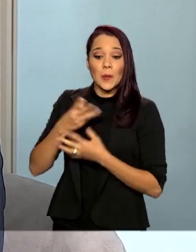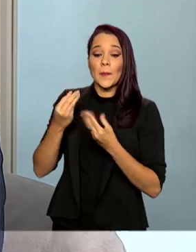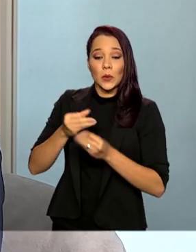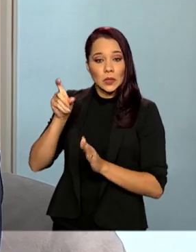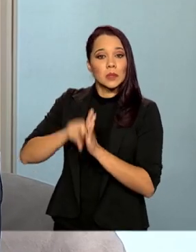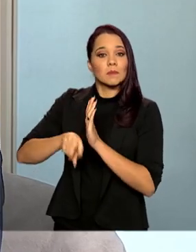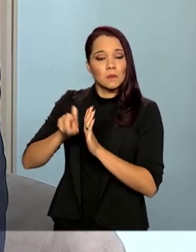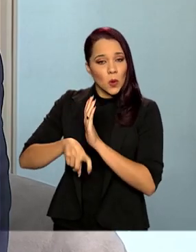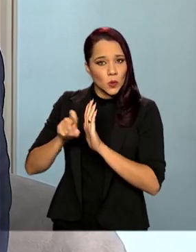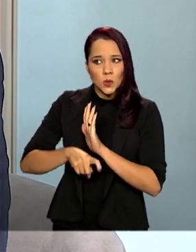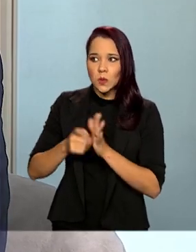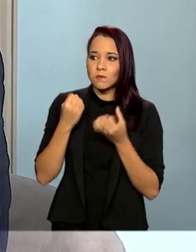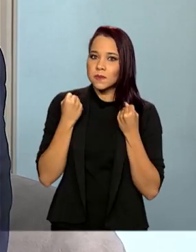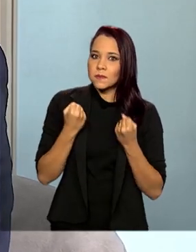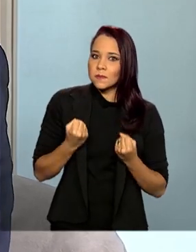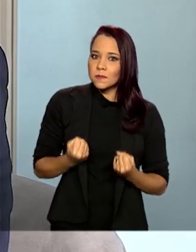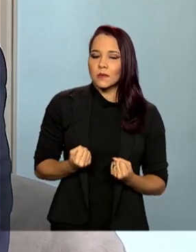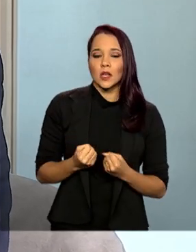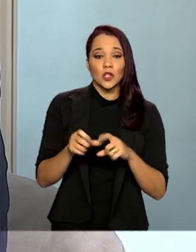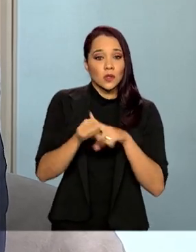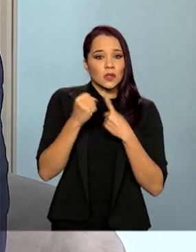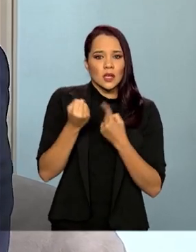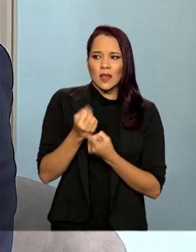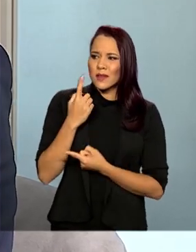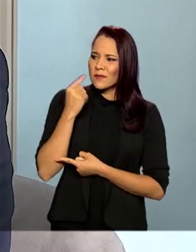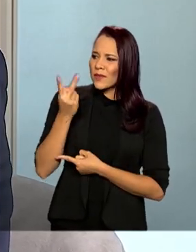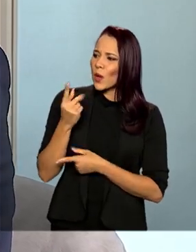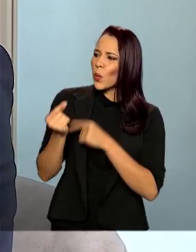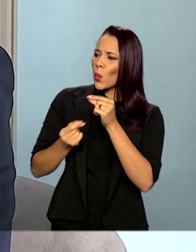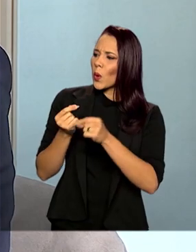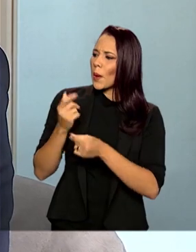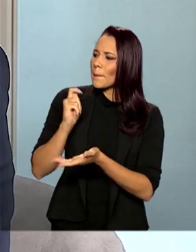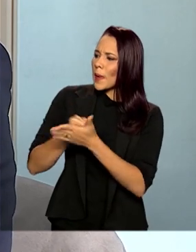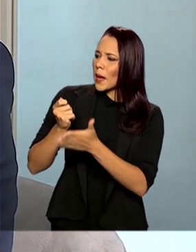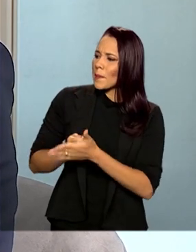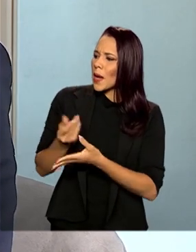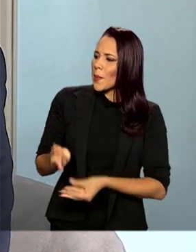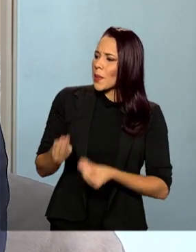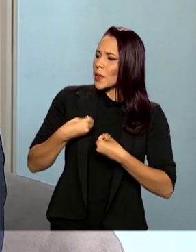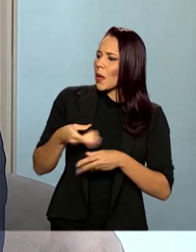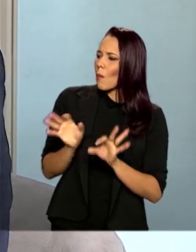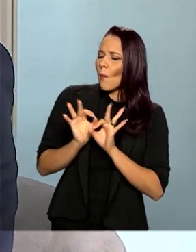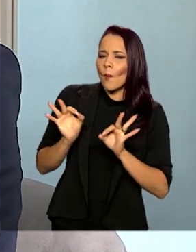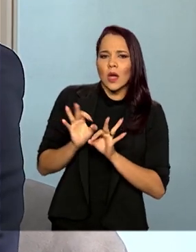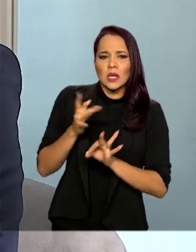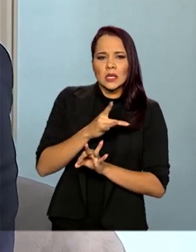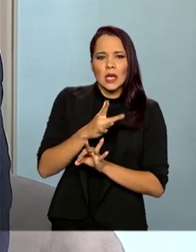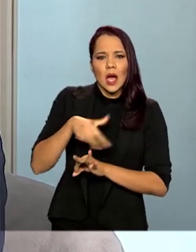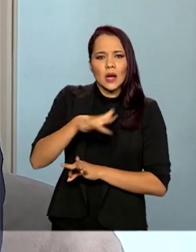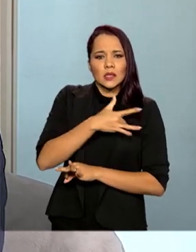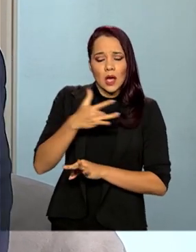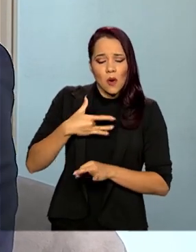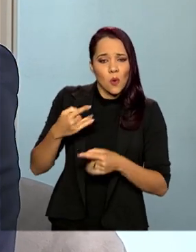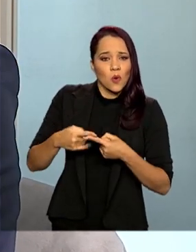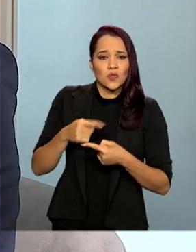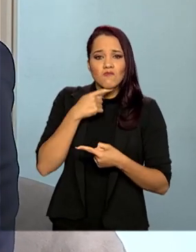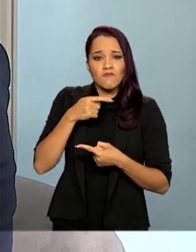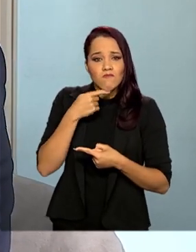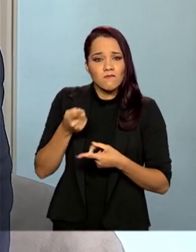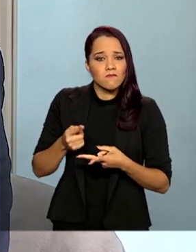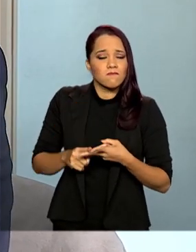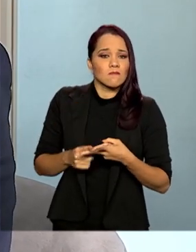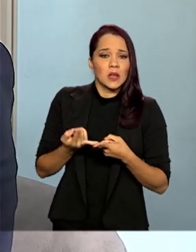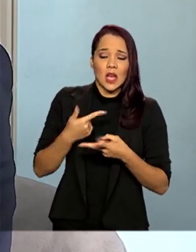tributária excessiva. A sociedade não vê a entrega de serviços, quando ela precisa de um serviço de saúde. O serviço, às vezes, não está disponível.